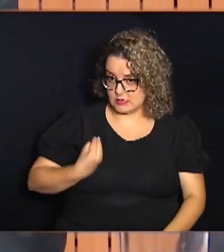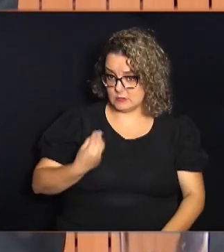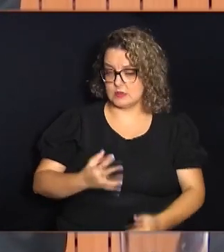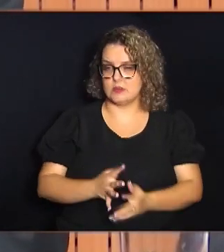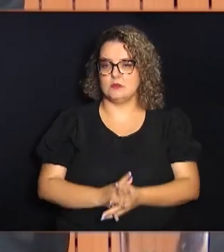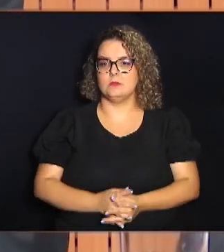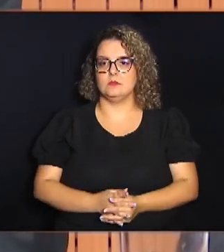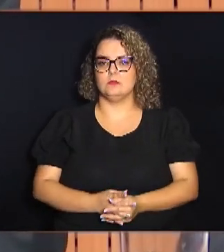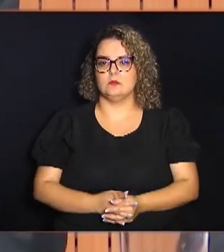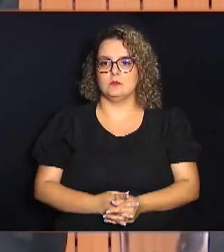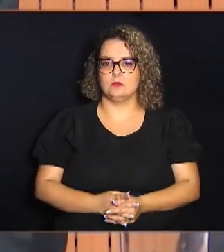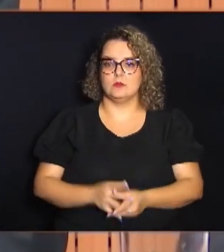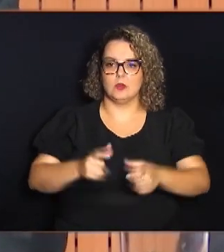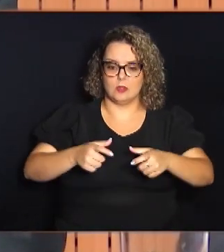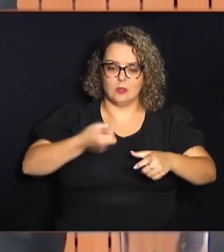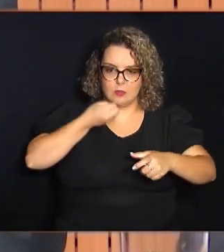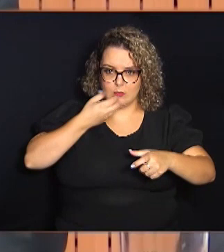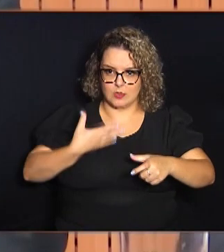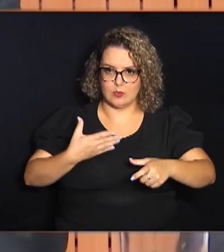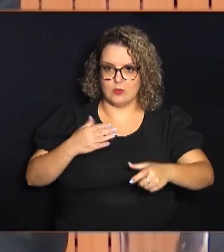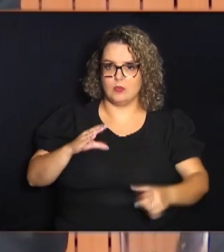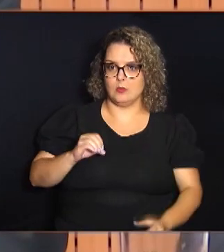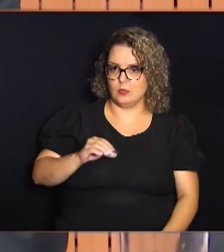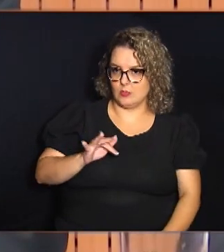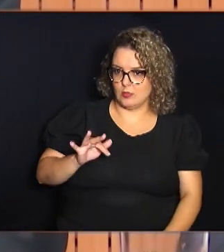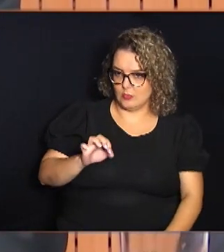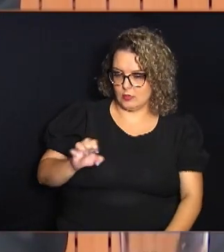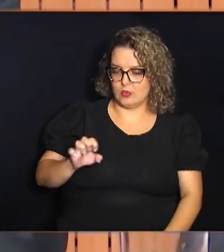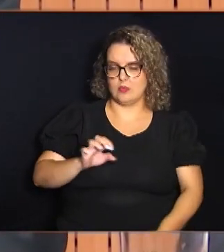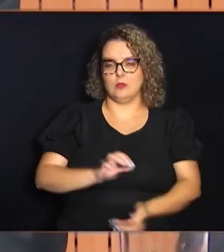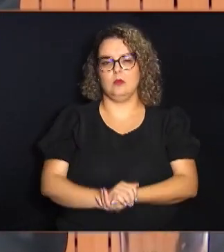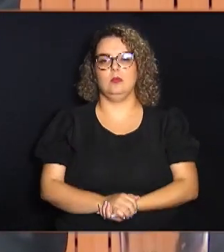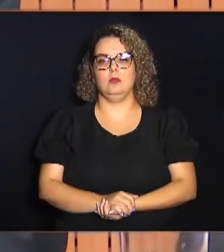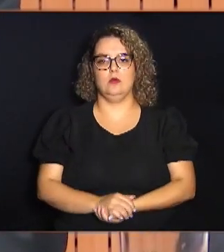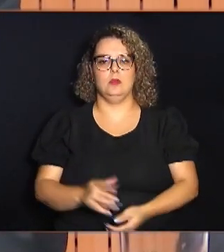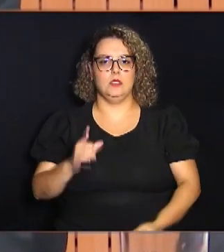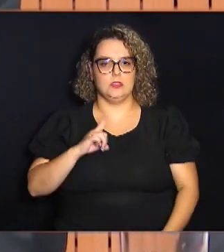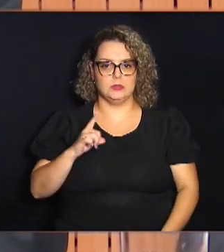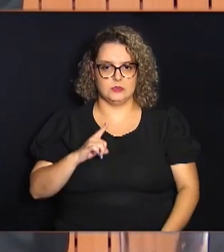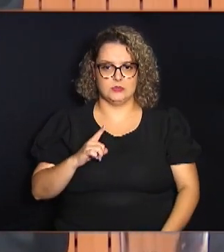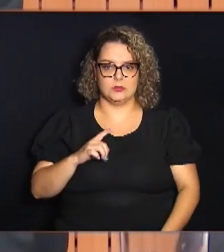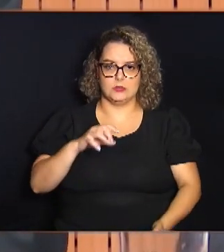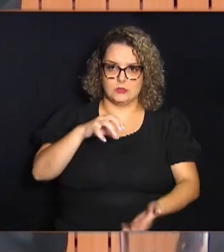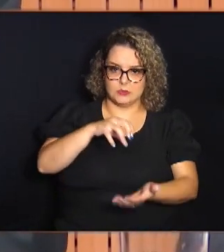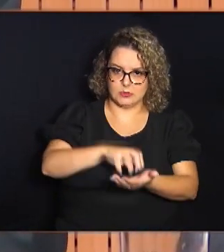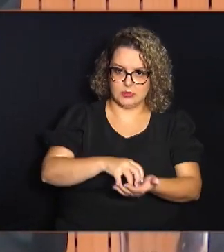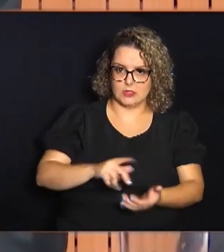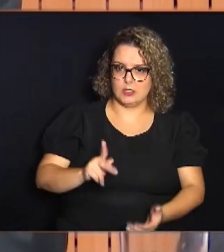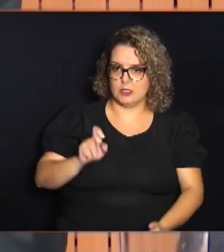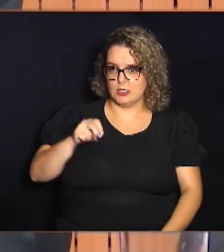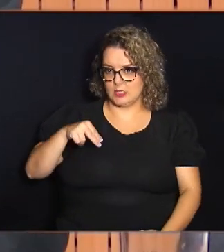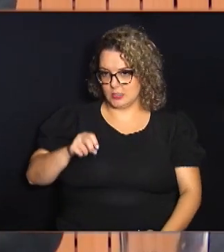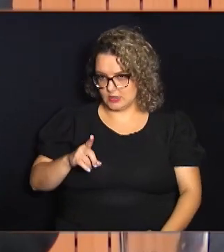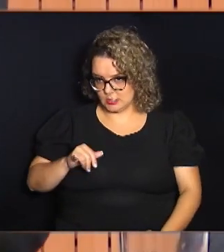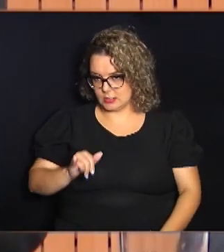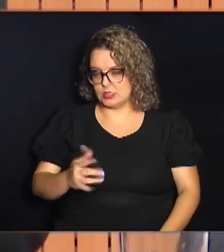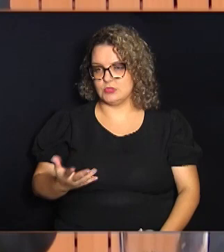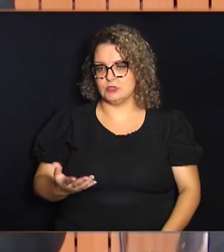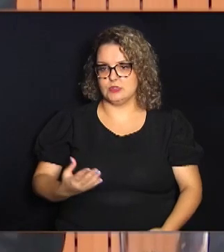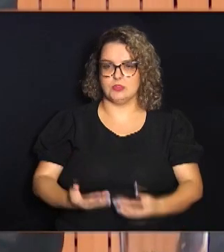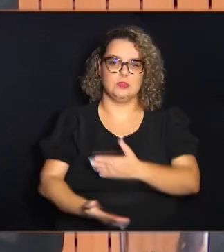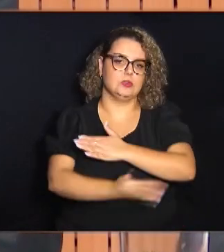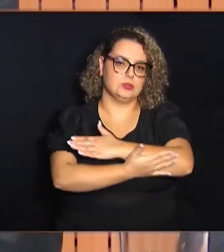o Pão Prato, o COF, temos o Centro Kennedy, que eles nos